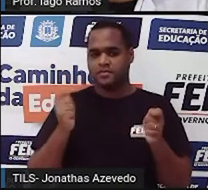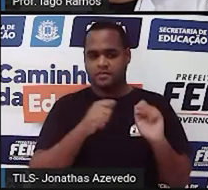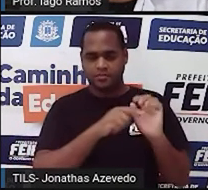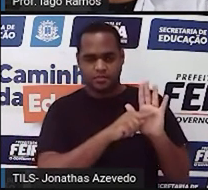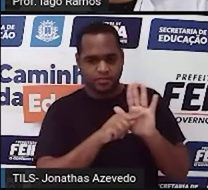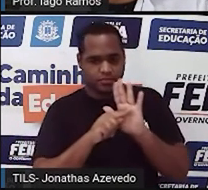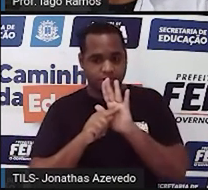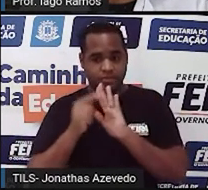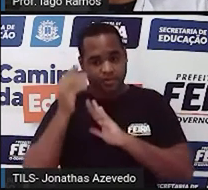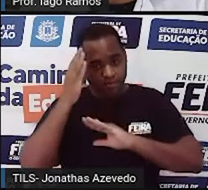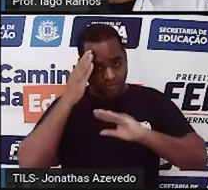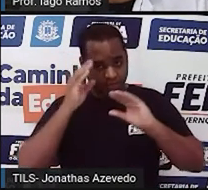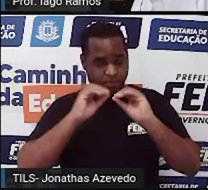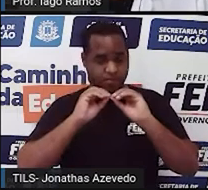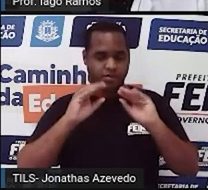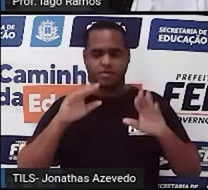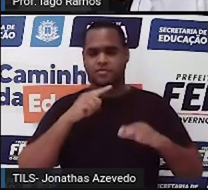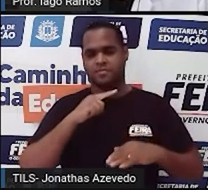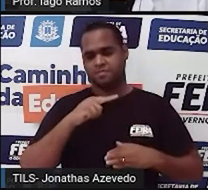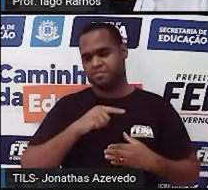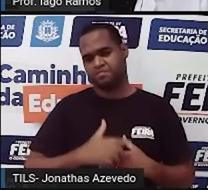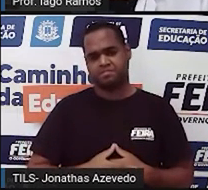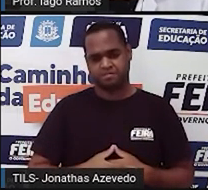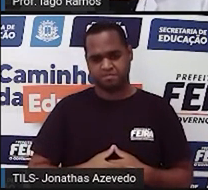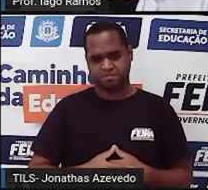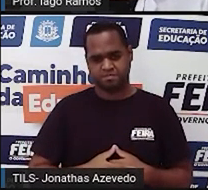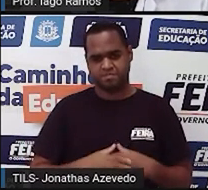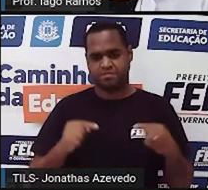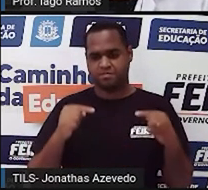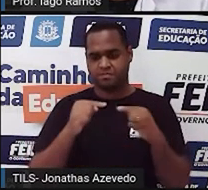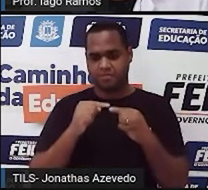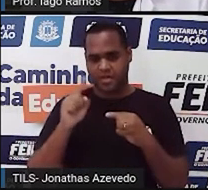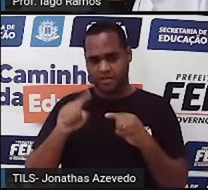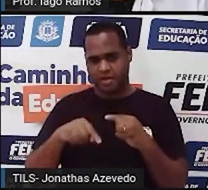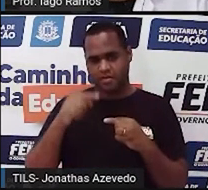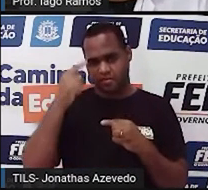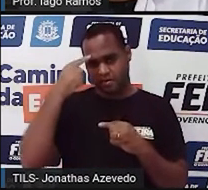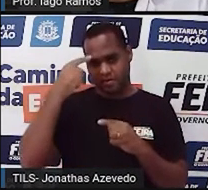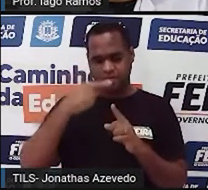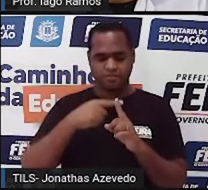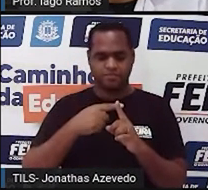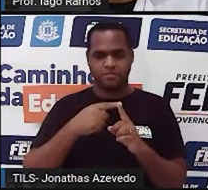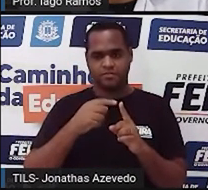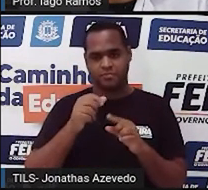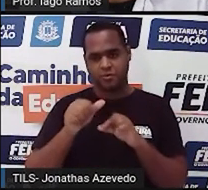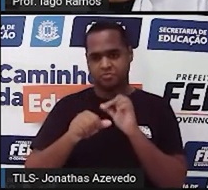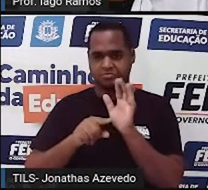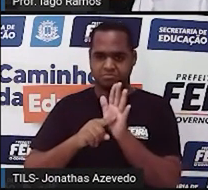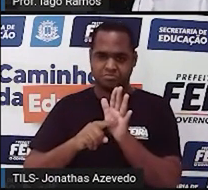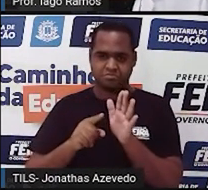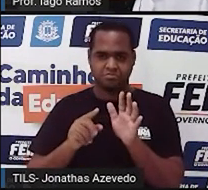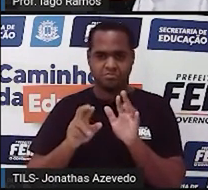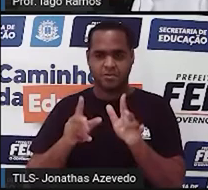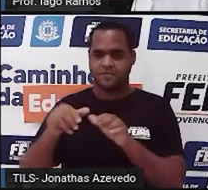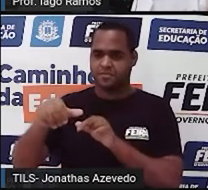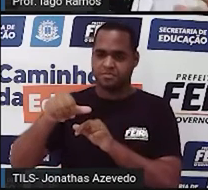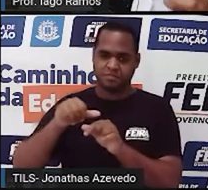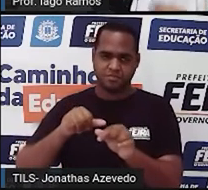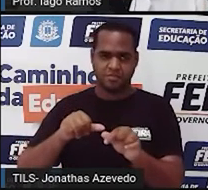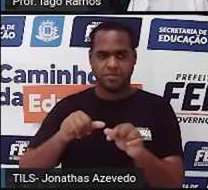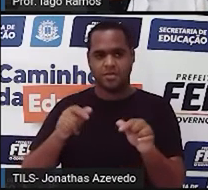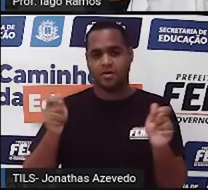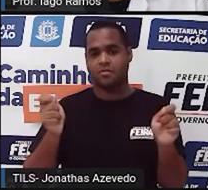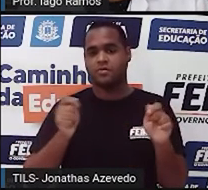só que bacana, né? E sendo a adição e a subtração operações inversas, elas nos